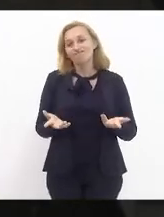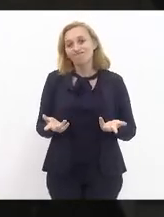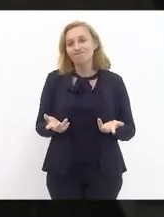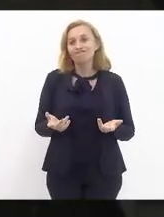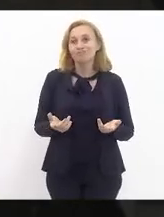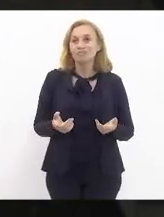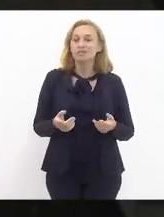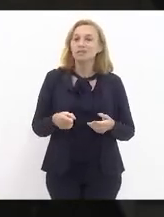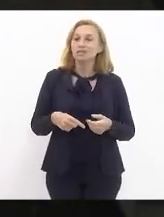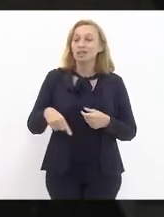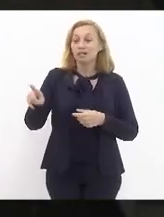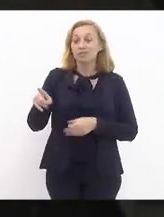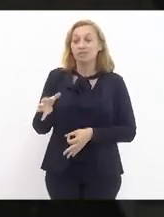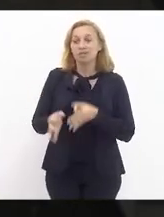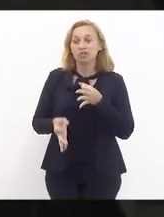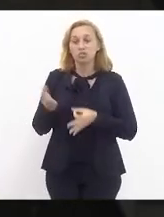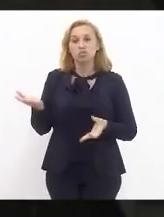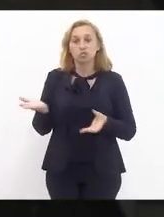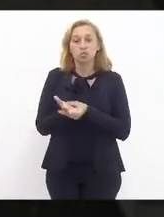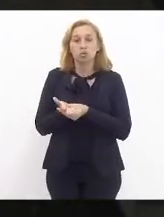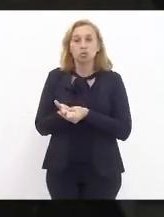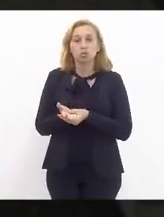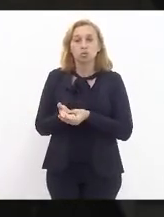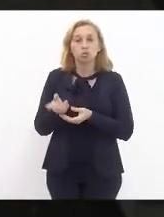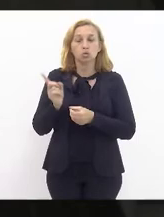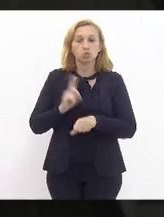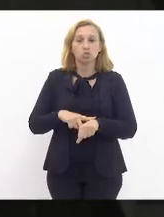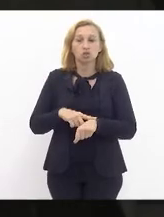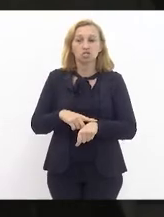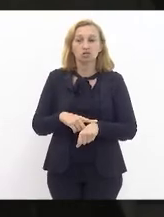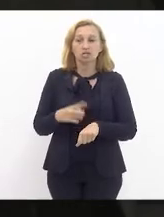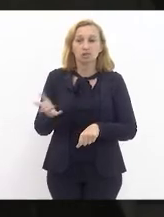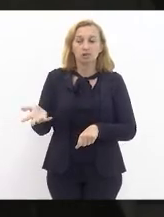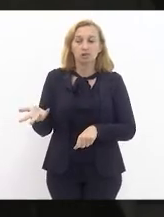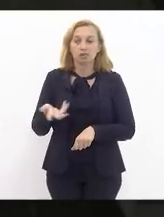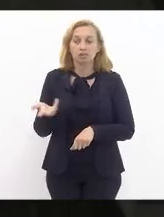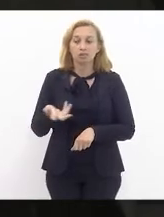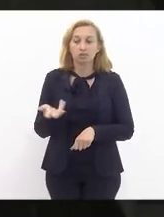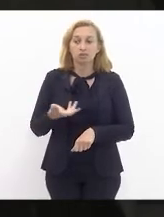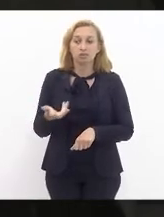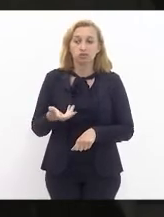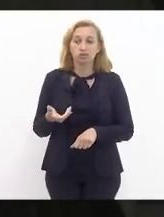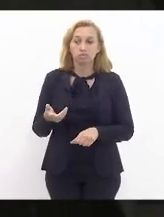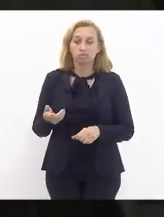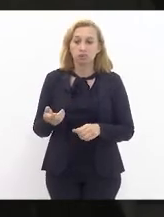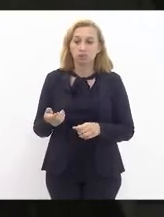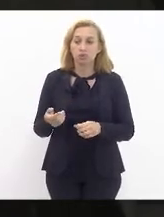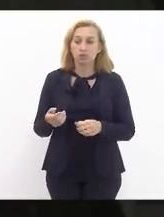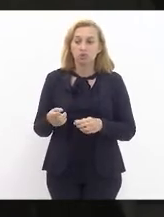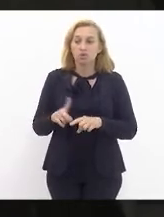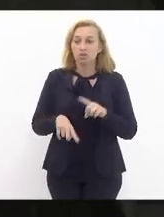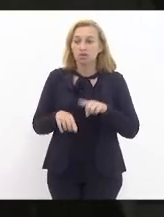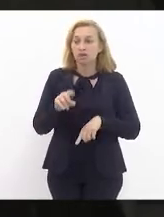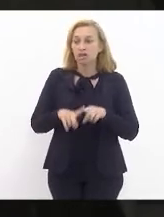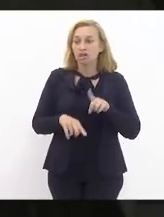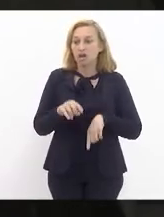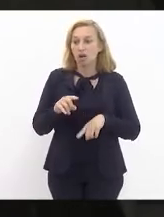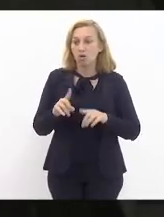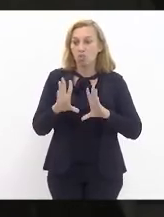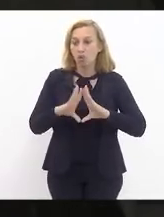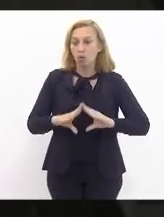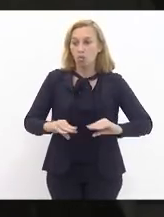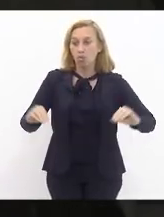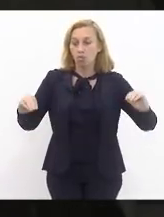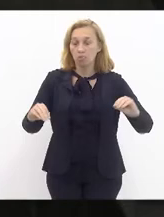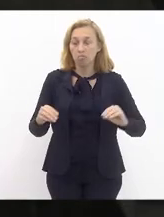na justiça. O tempo está passando e aquele material vai corroendo. Um dia aquilo fecha. Não posso dizer que